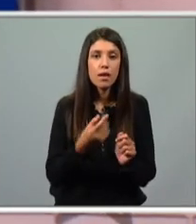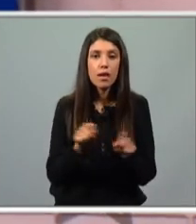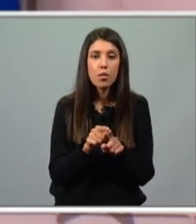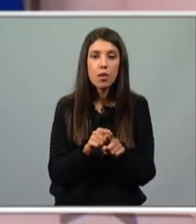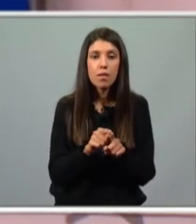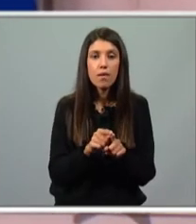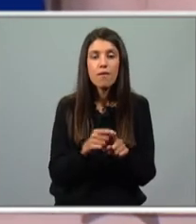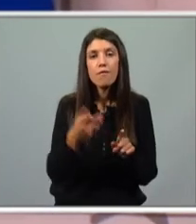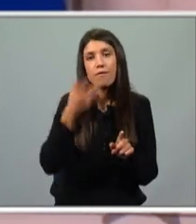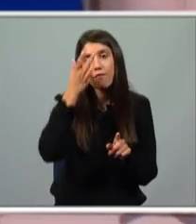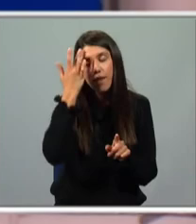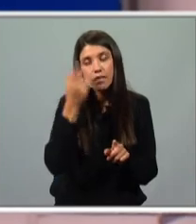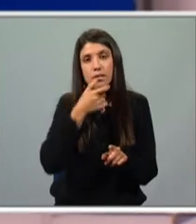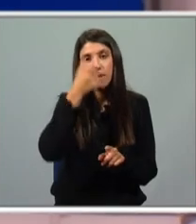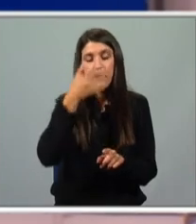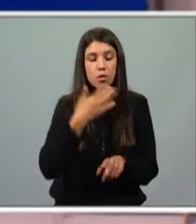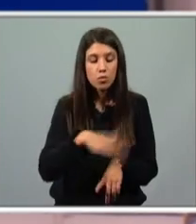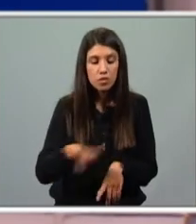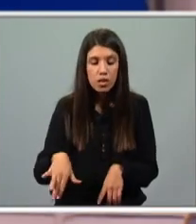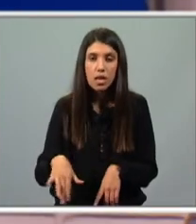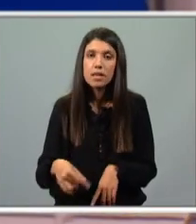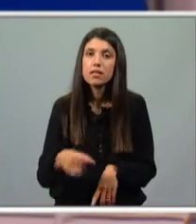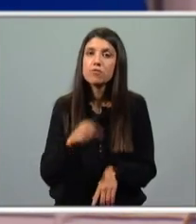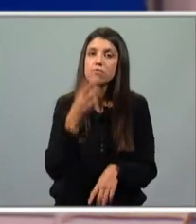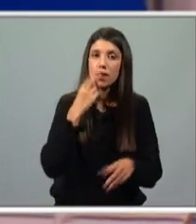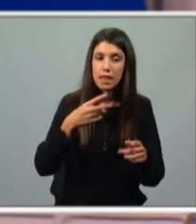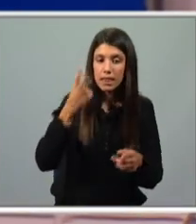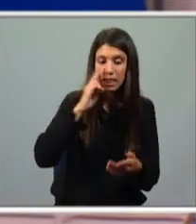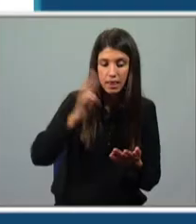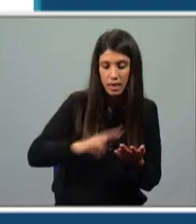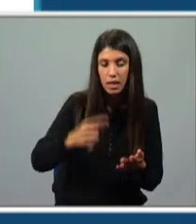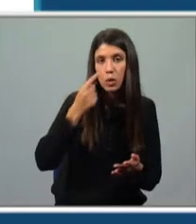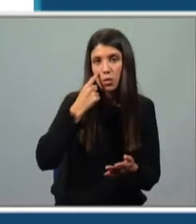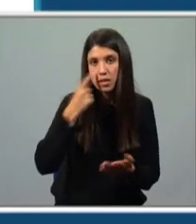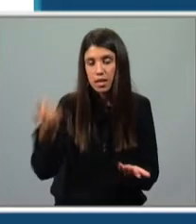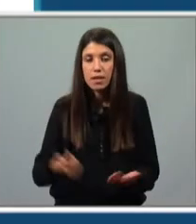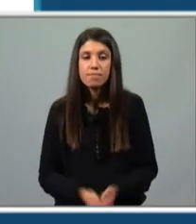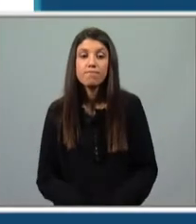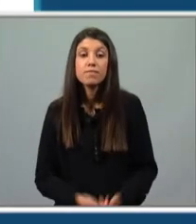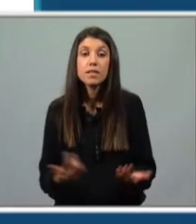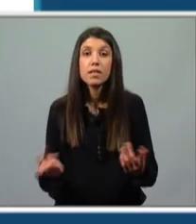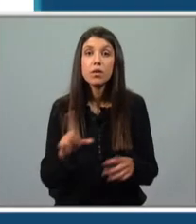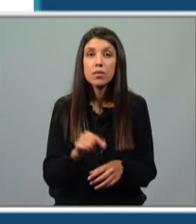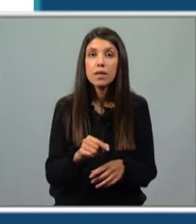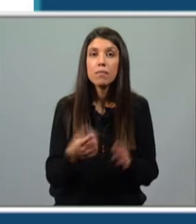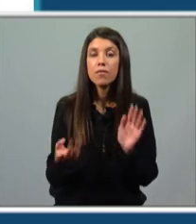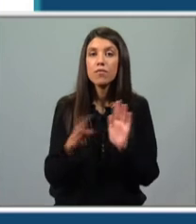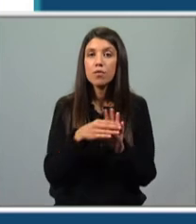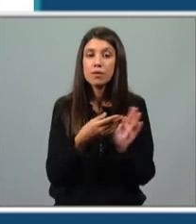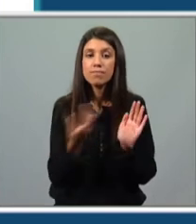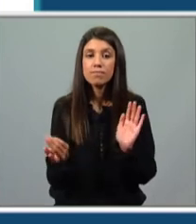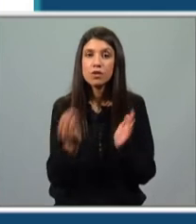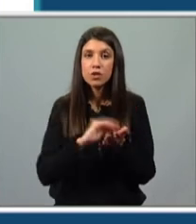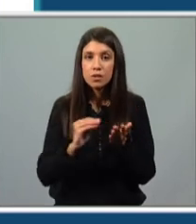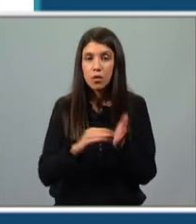para os miúdos, lerem e conhecerem essa obra e essa história. Para além da literatura, foi autora de programas de televisão para